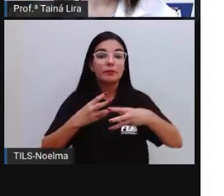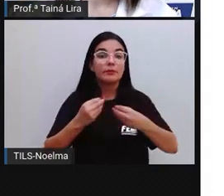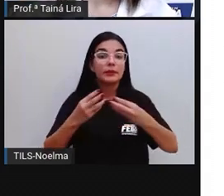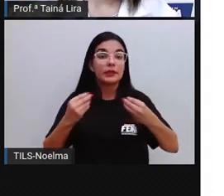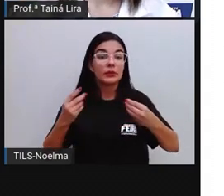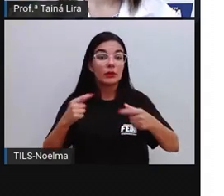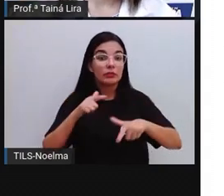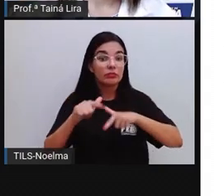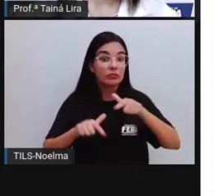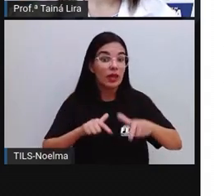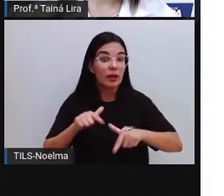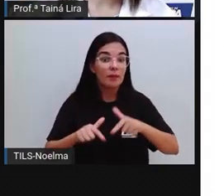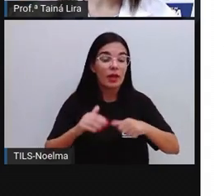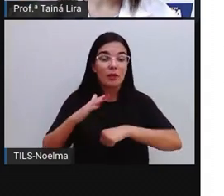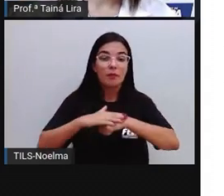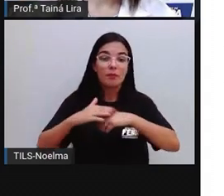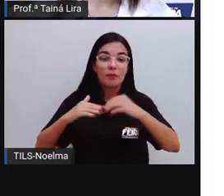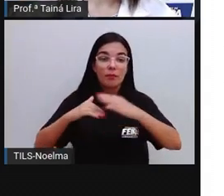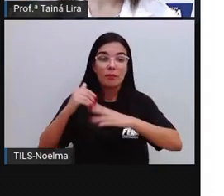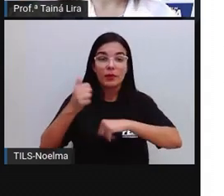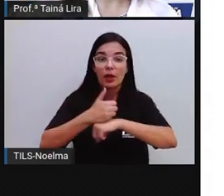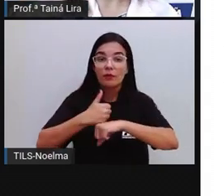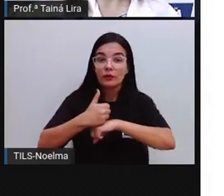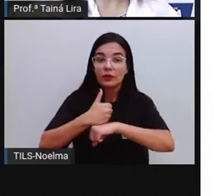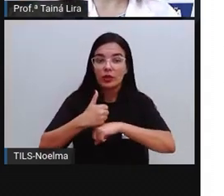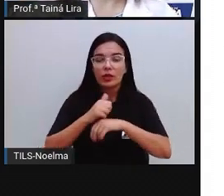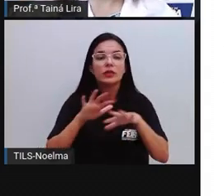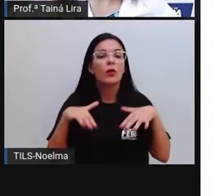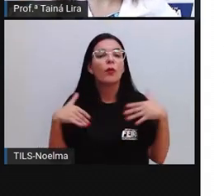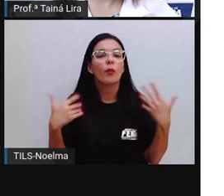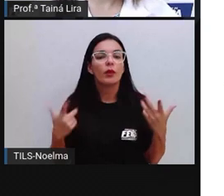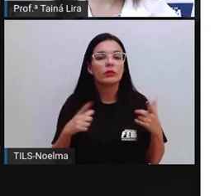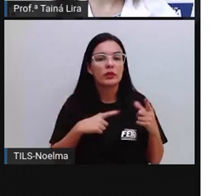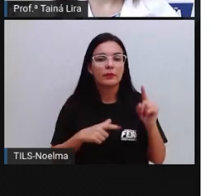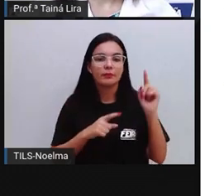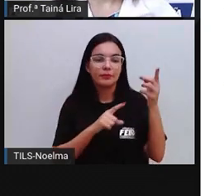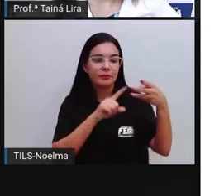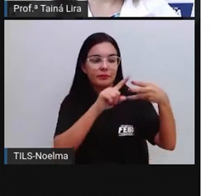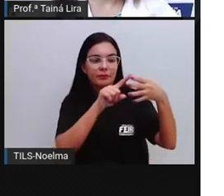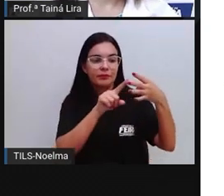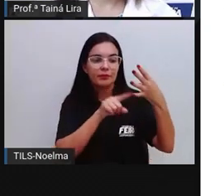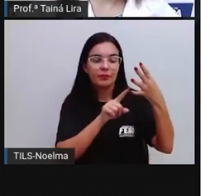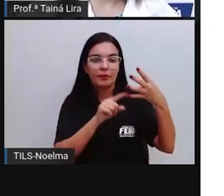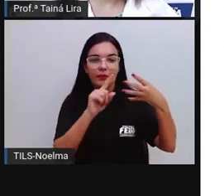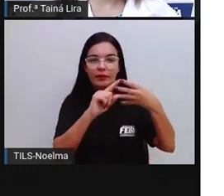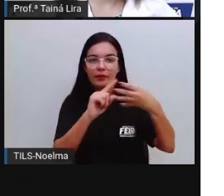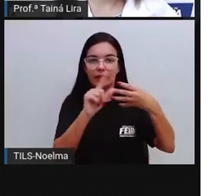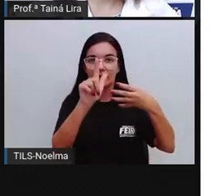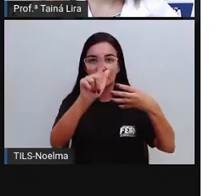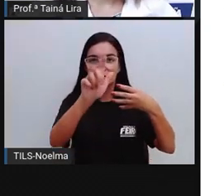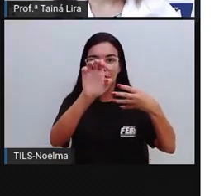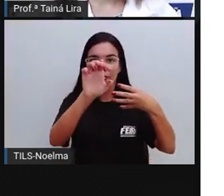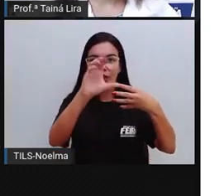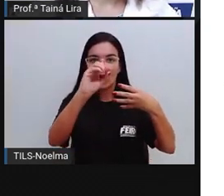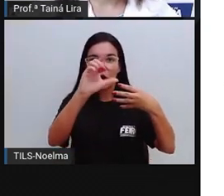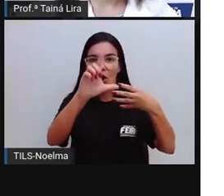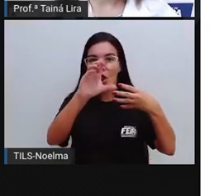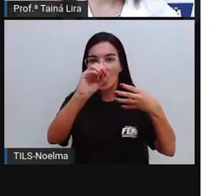né, profissionais, tá bom? Então, temos ali o geólogo, tá? Que é um profissional que